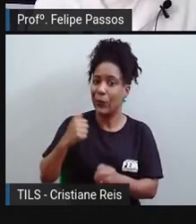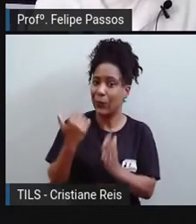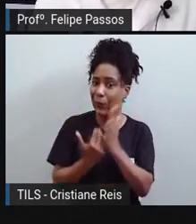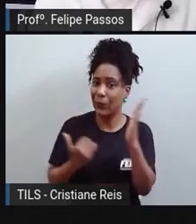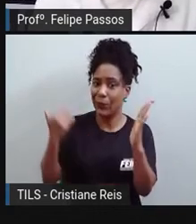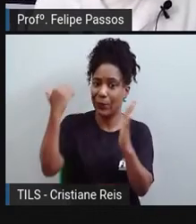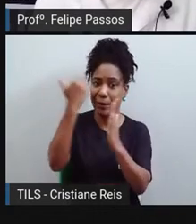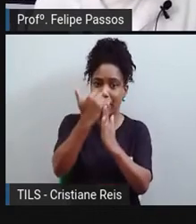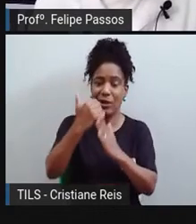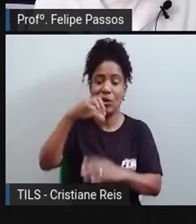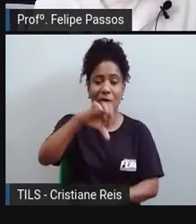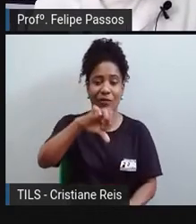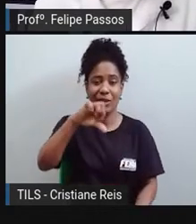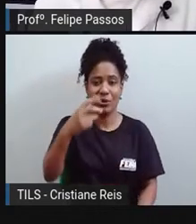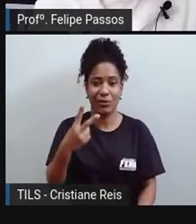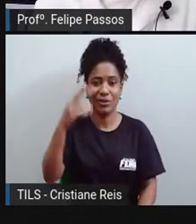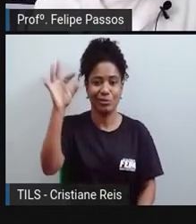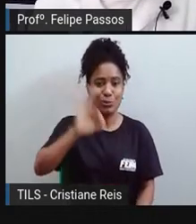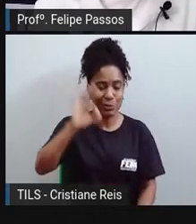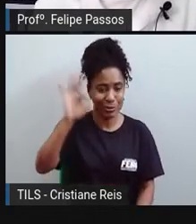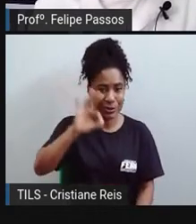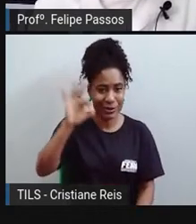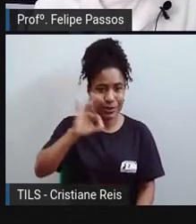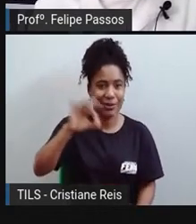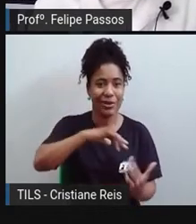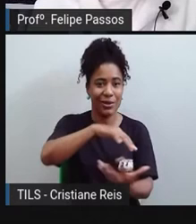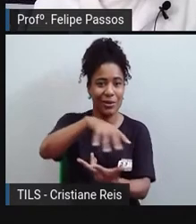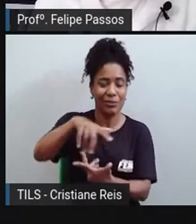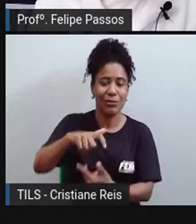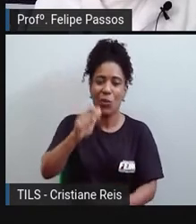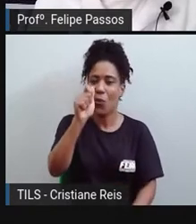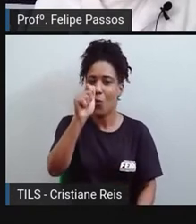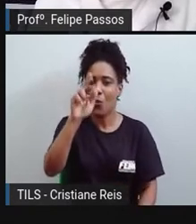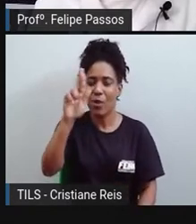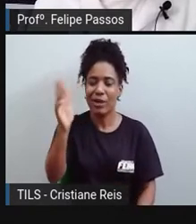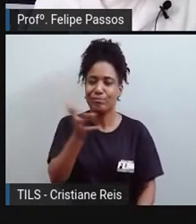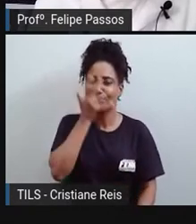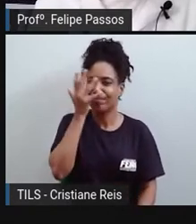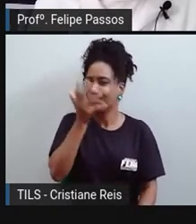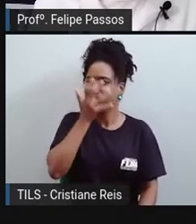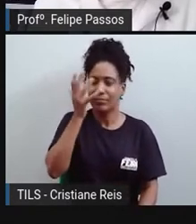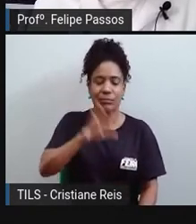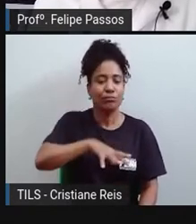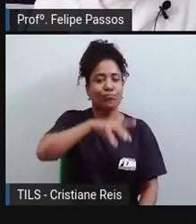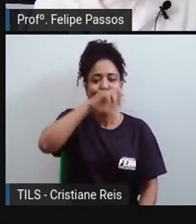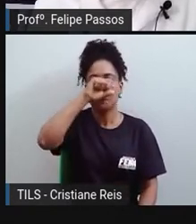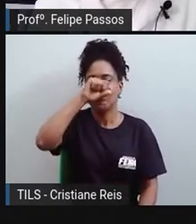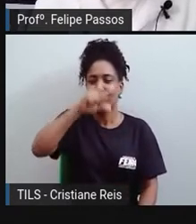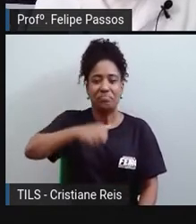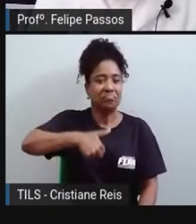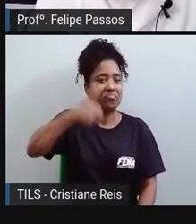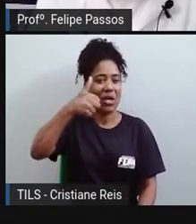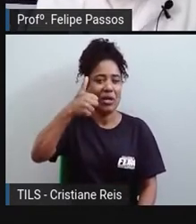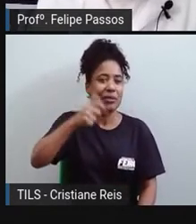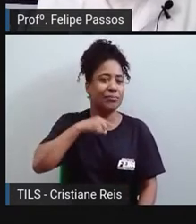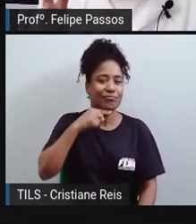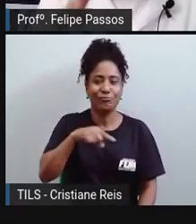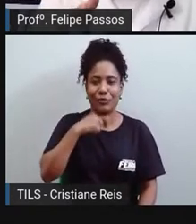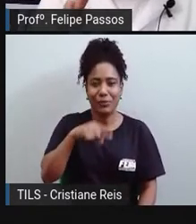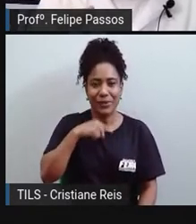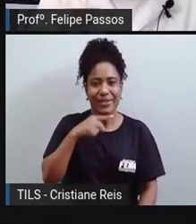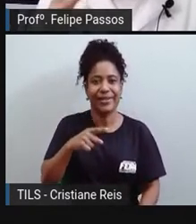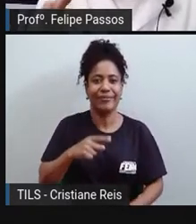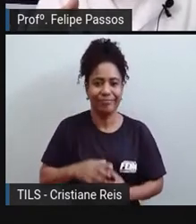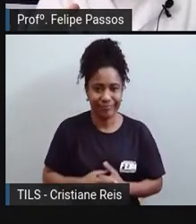vivem em locais onde a qualidade do ar está fora dos padrões de saúde, tá? Então, provavelmente,